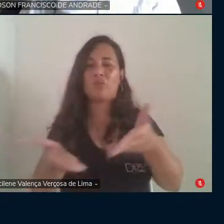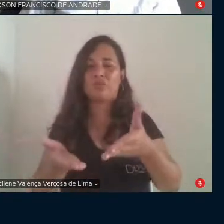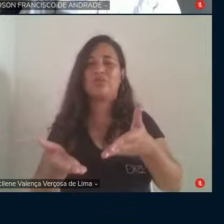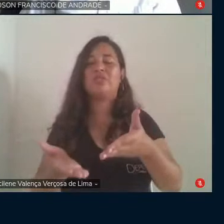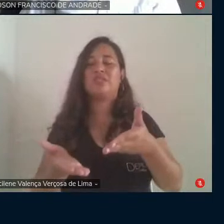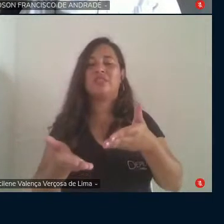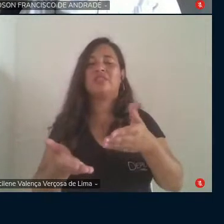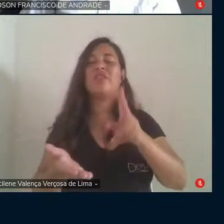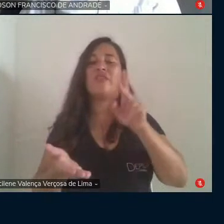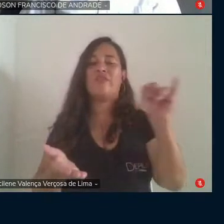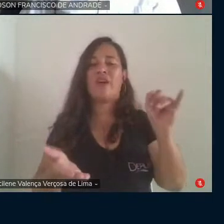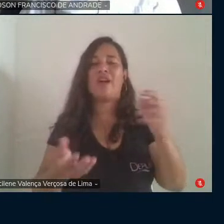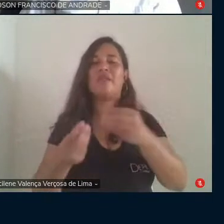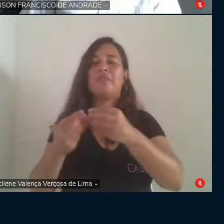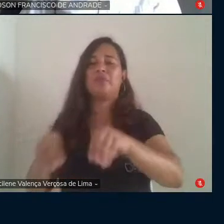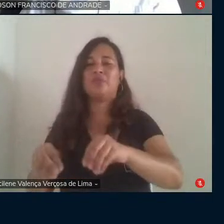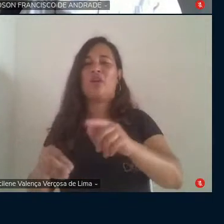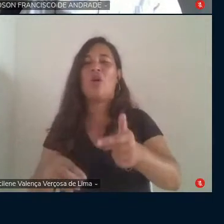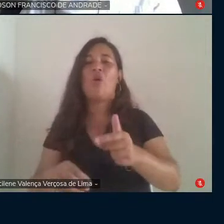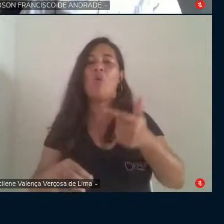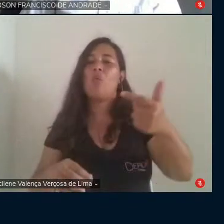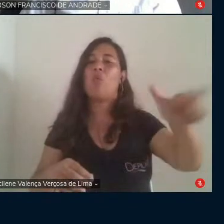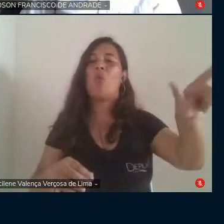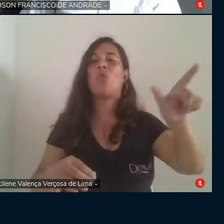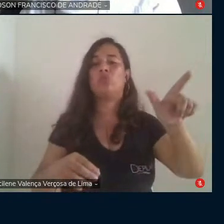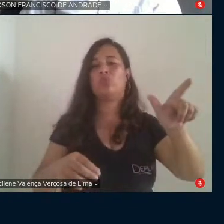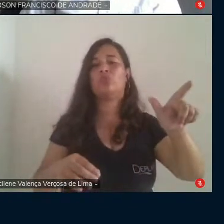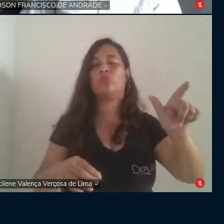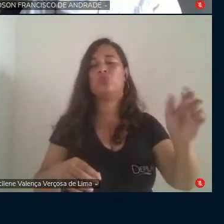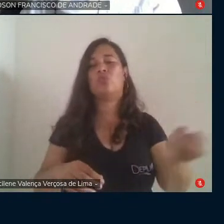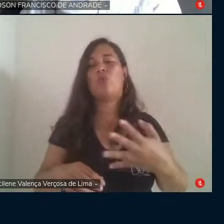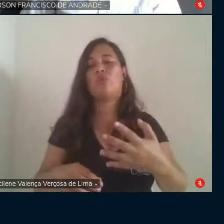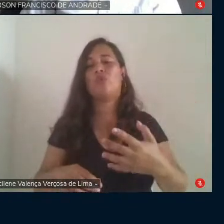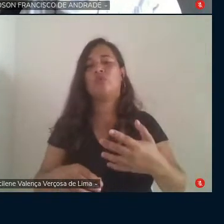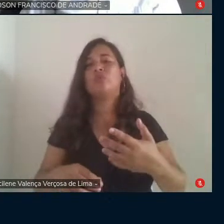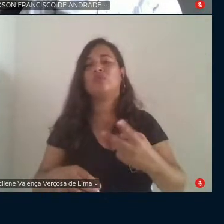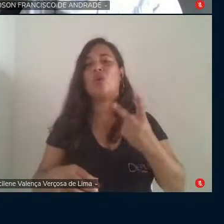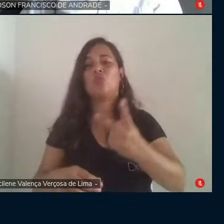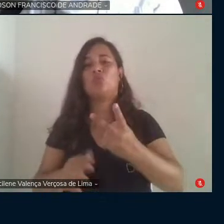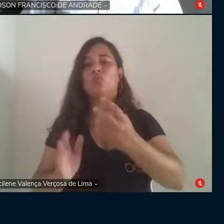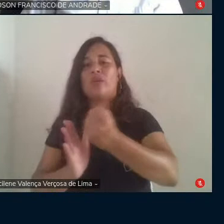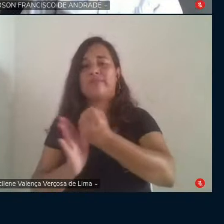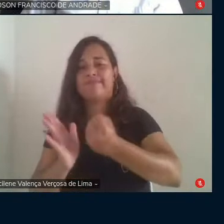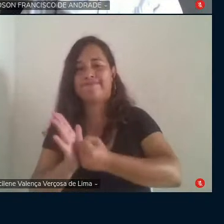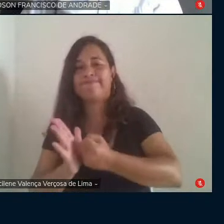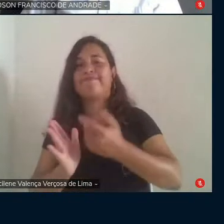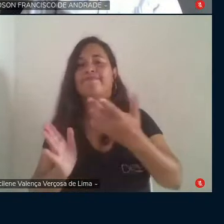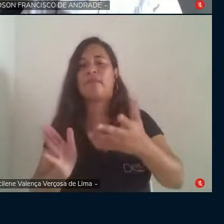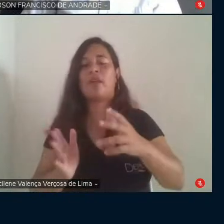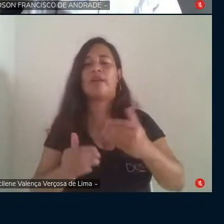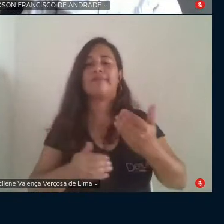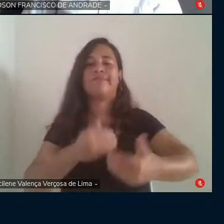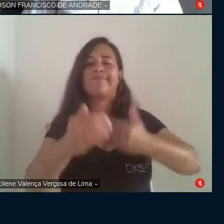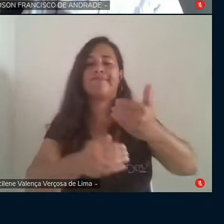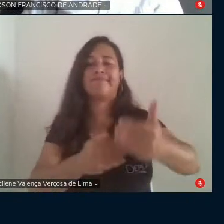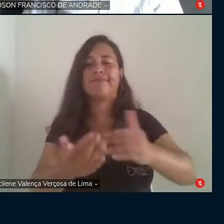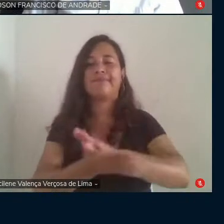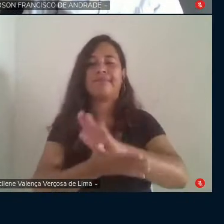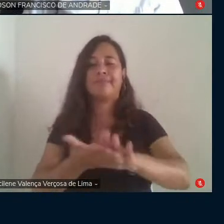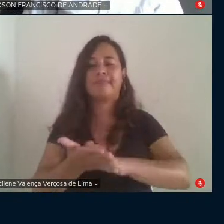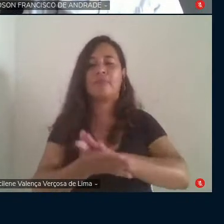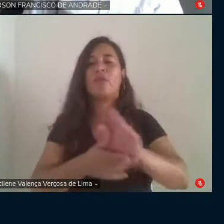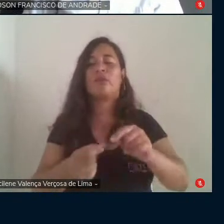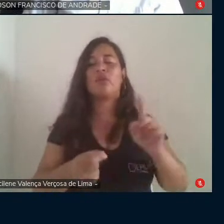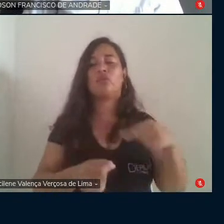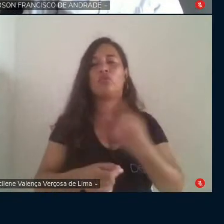atacará o próximo Plano Nacional de Educação. Duas décadas sem avanços, sem concretizar aquilo que nós colocamos